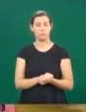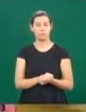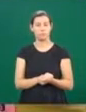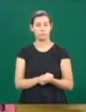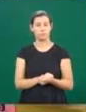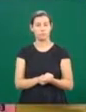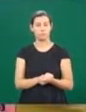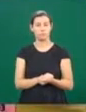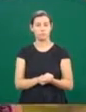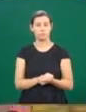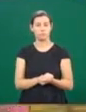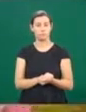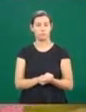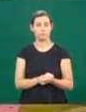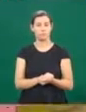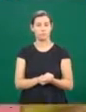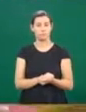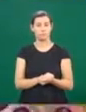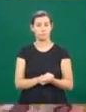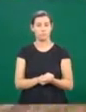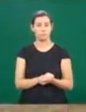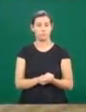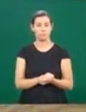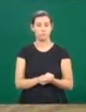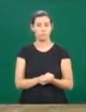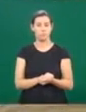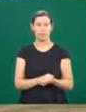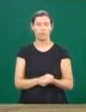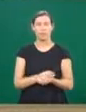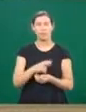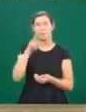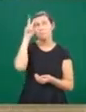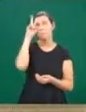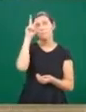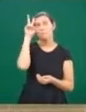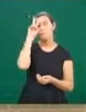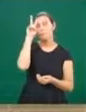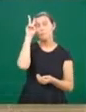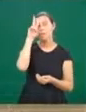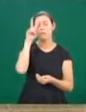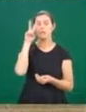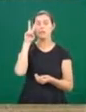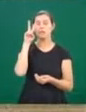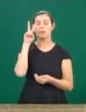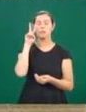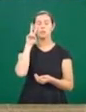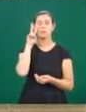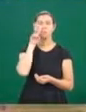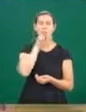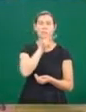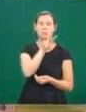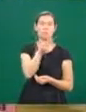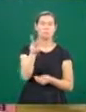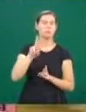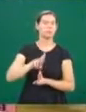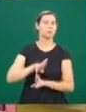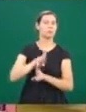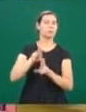Era uma vez uma realidade bem diferente dos quase 54% da população brasileira.